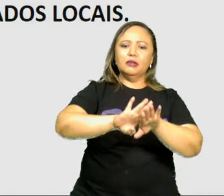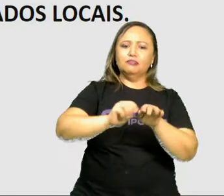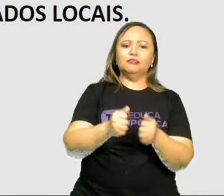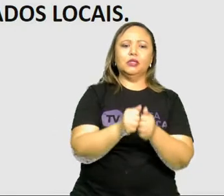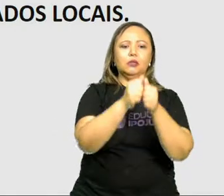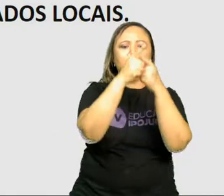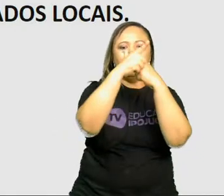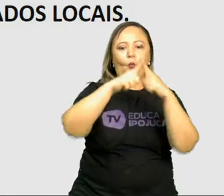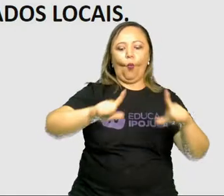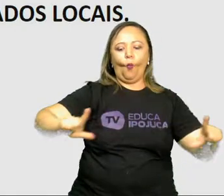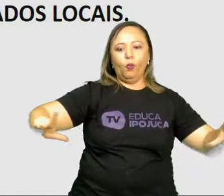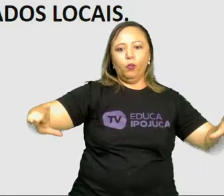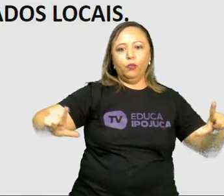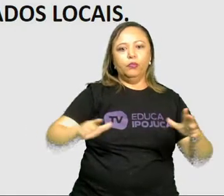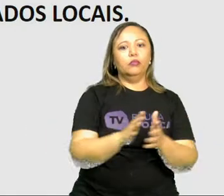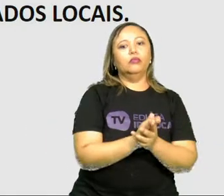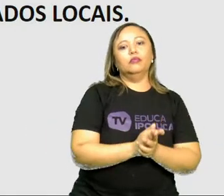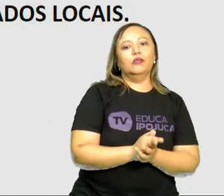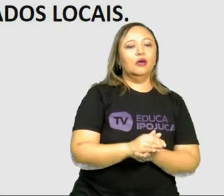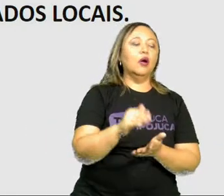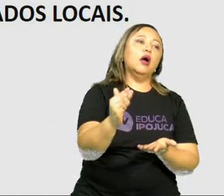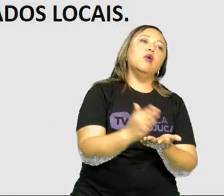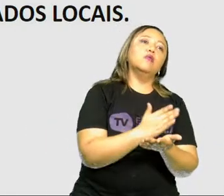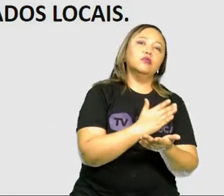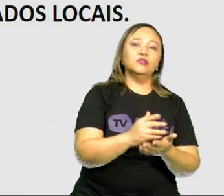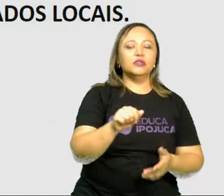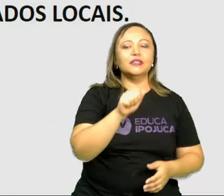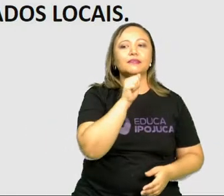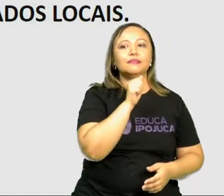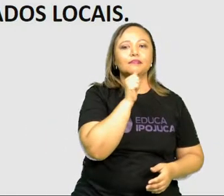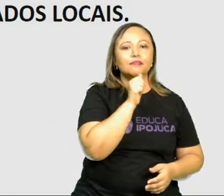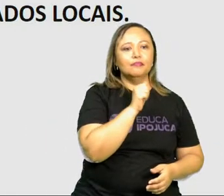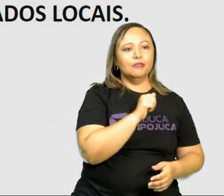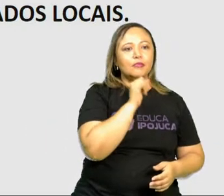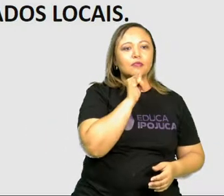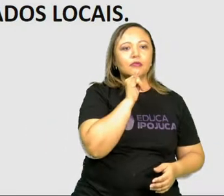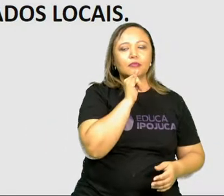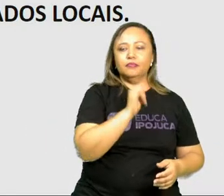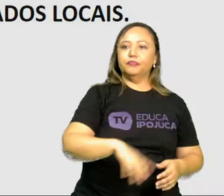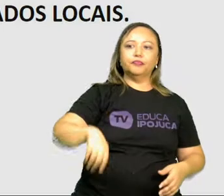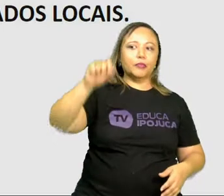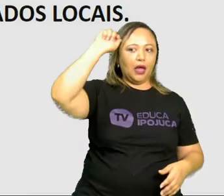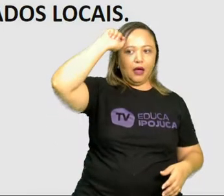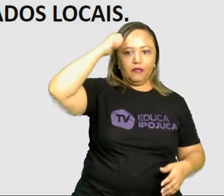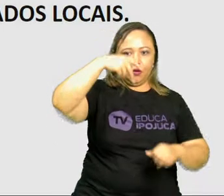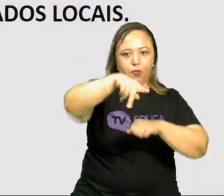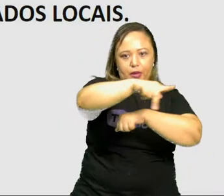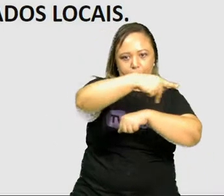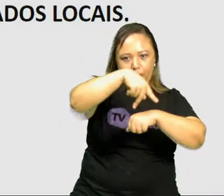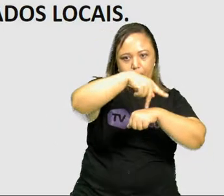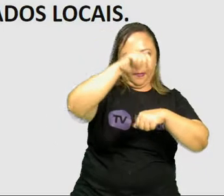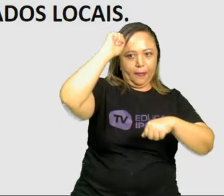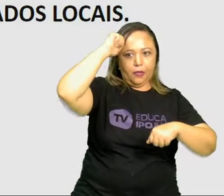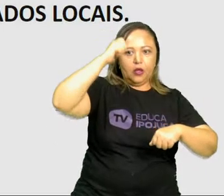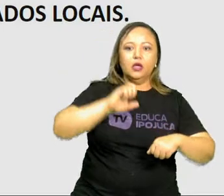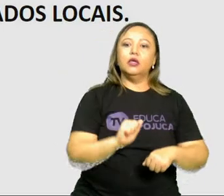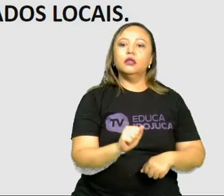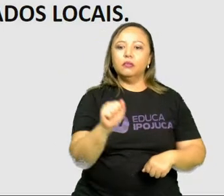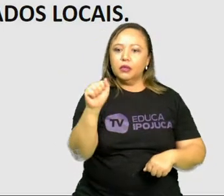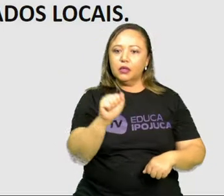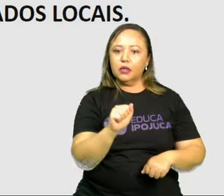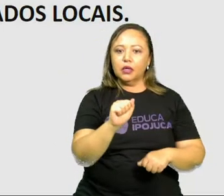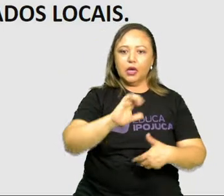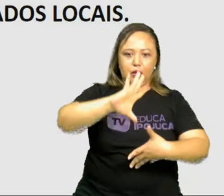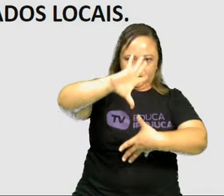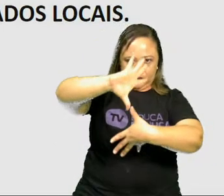demográficos, como no continente africano e na América do Sul. Porém, existem territórios